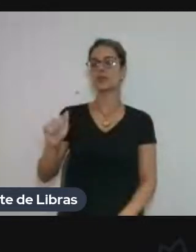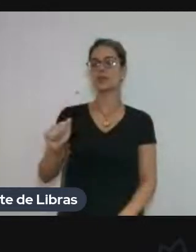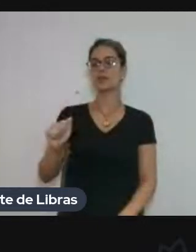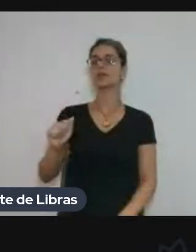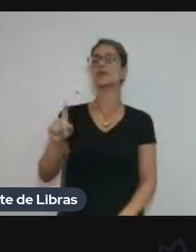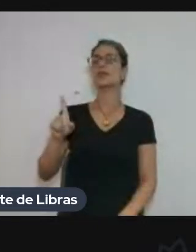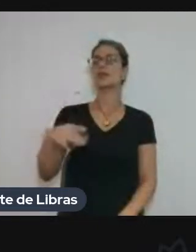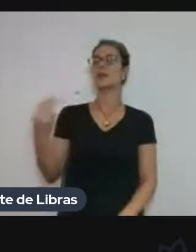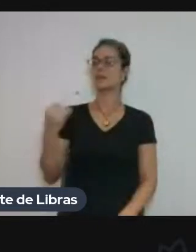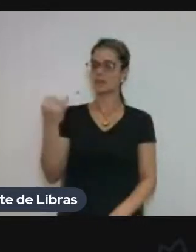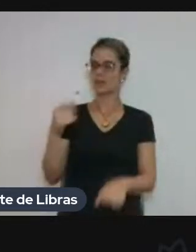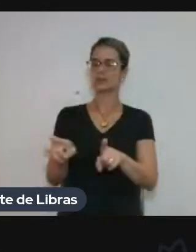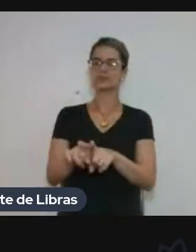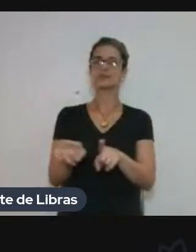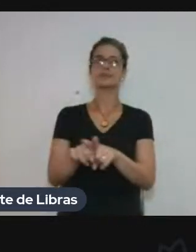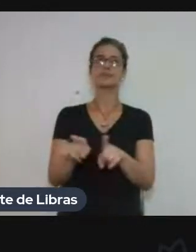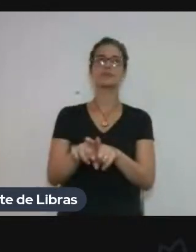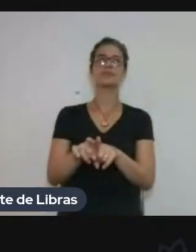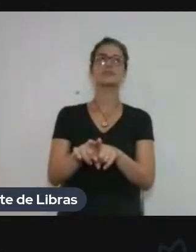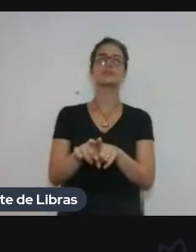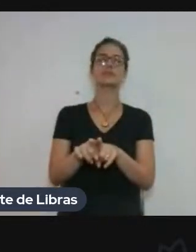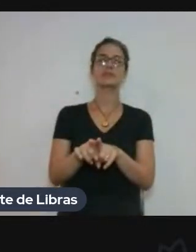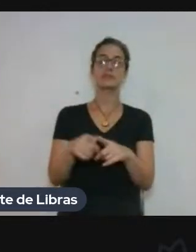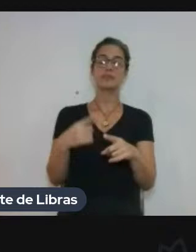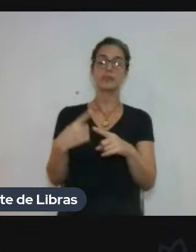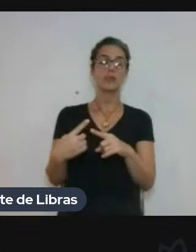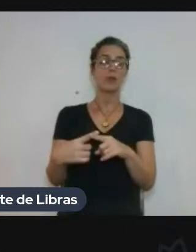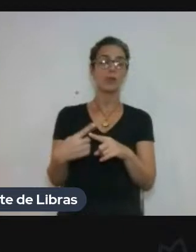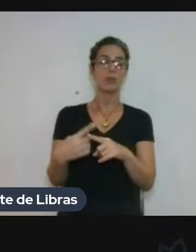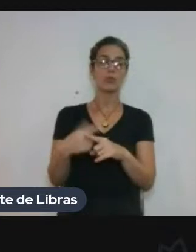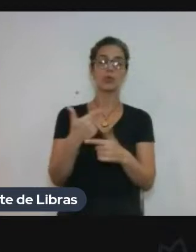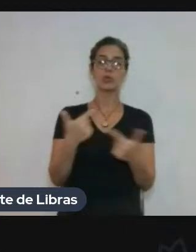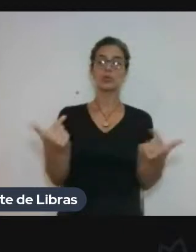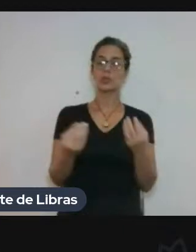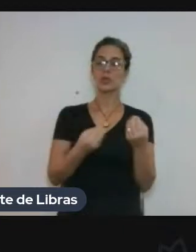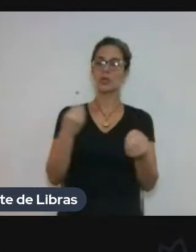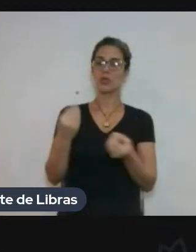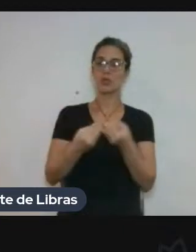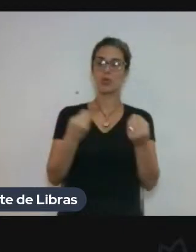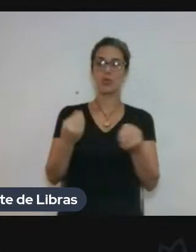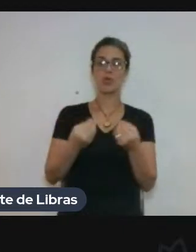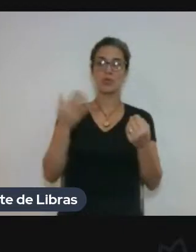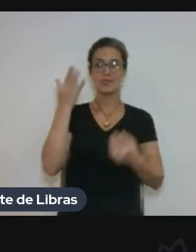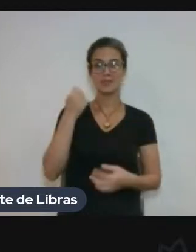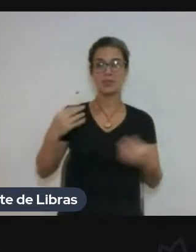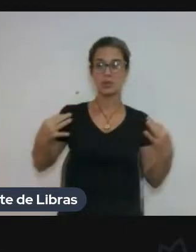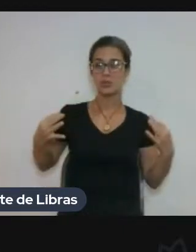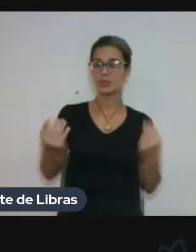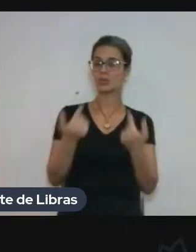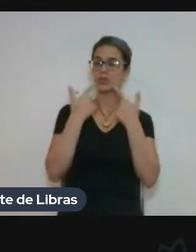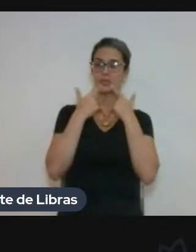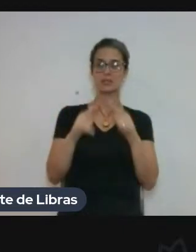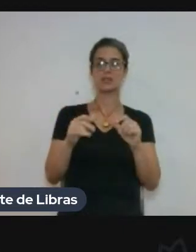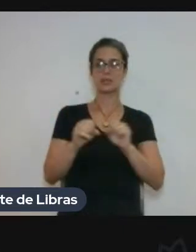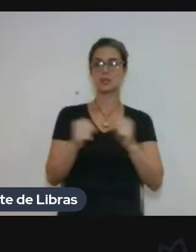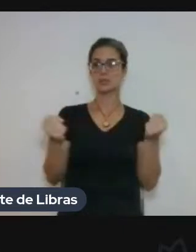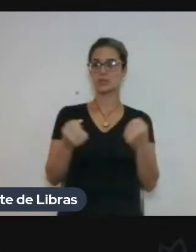relevante. Até porque não tem como se dominar todas as línguas. Né? Eu penso assim.